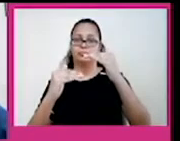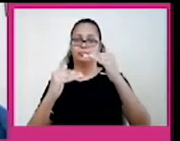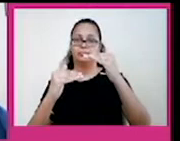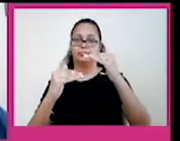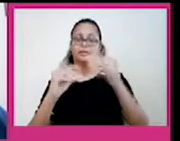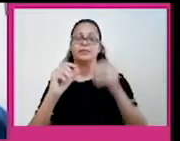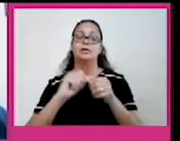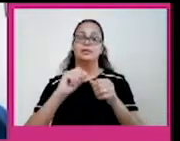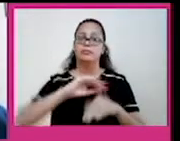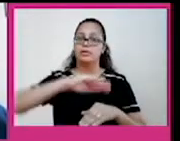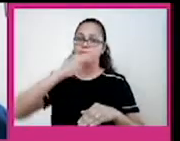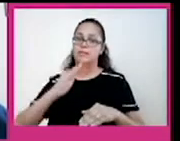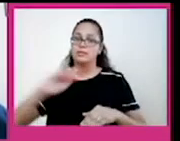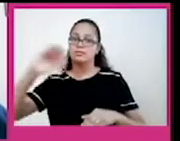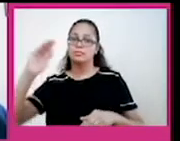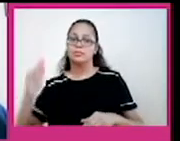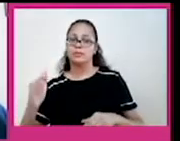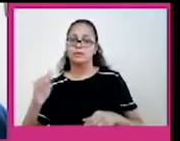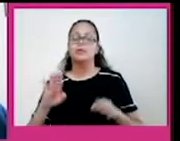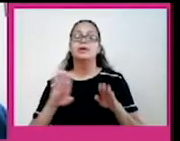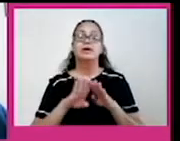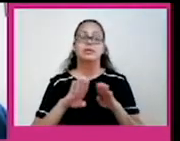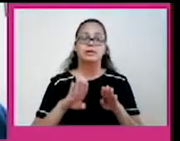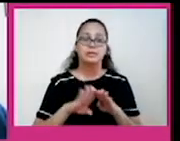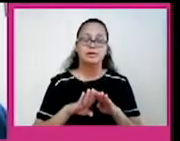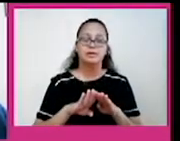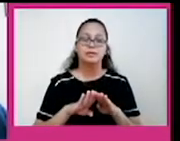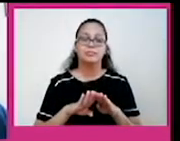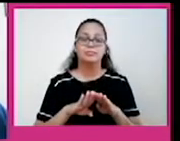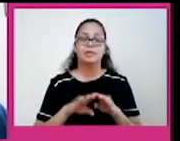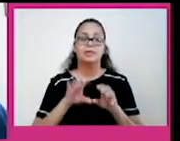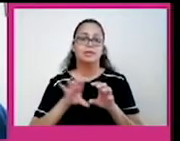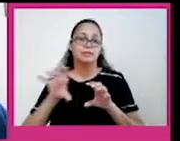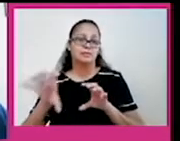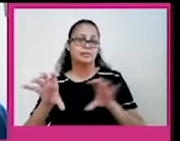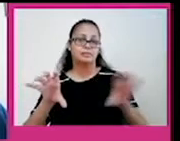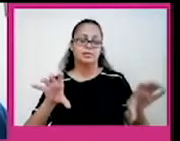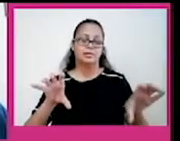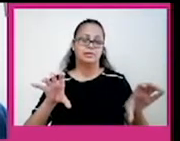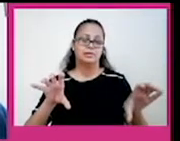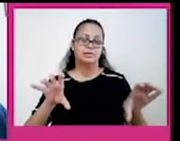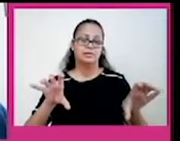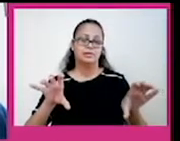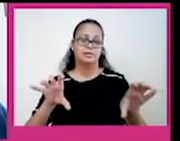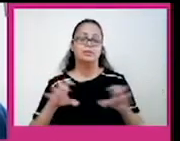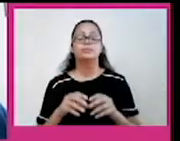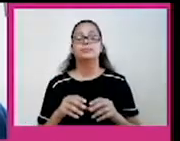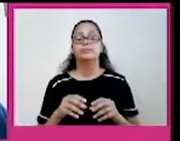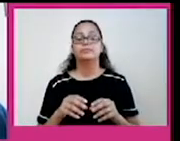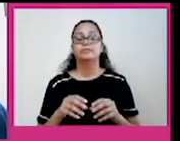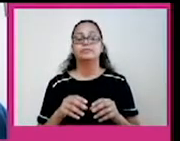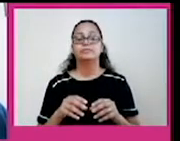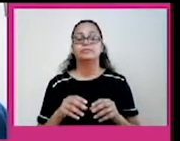montanhas, certo? E nós temos também a área de separação de placas, que ocorre com o afastamento das placas, permitindo que o magma suba,